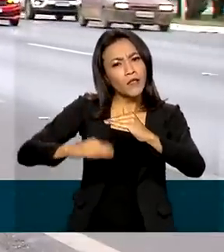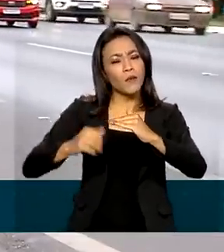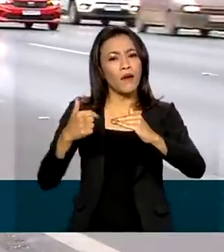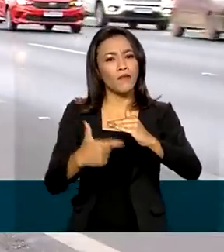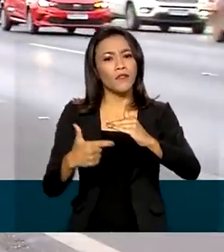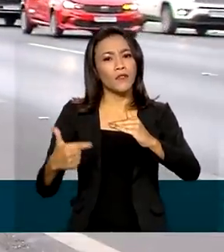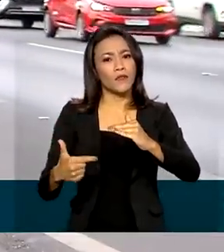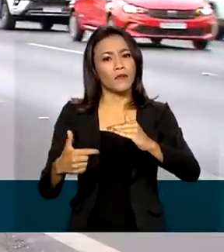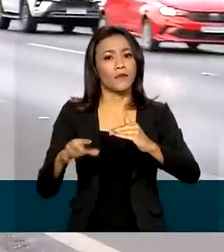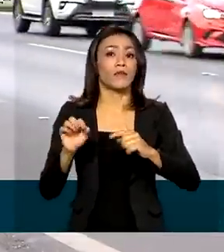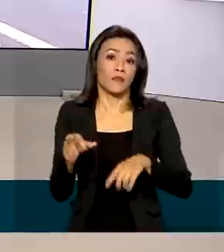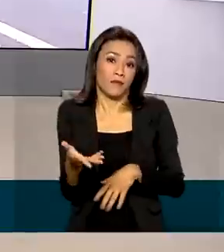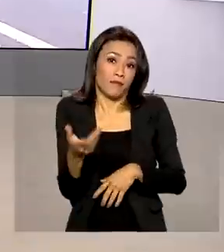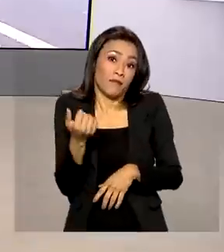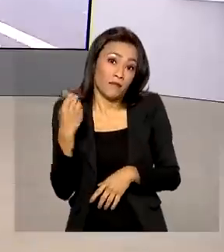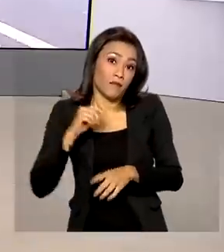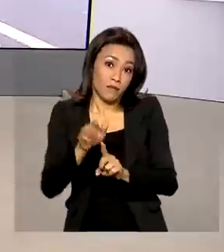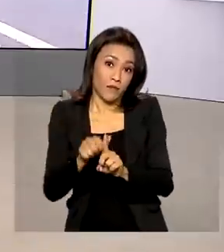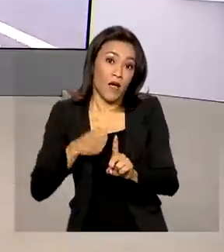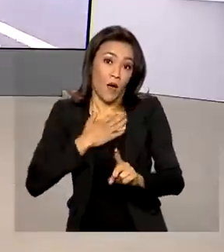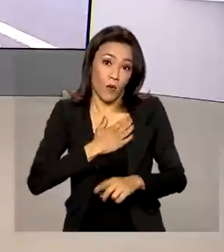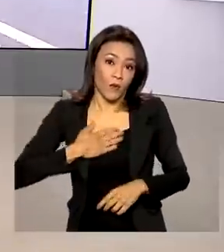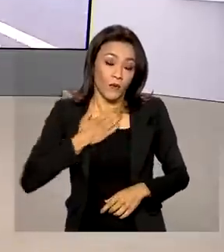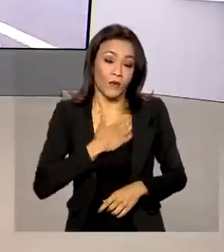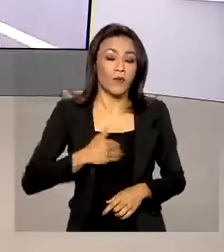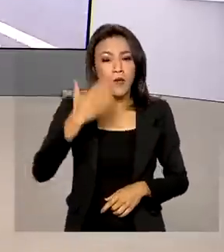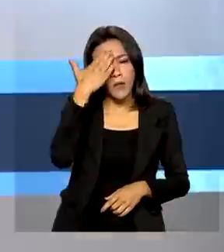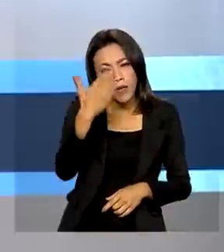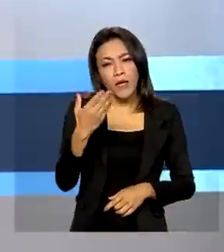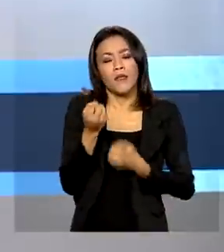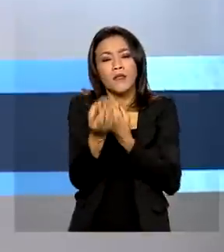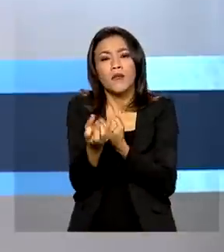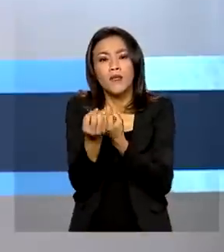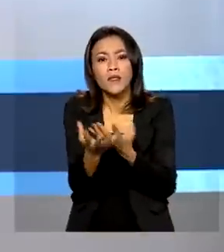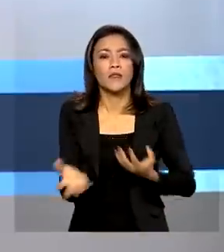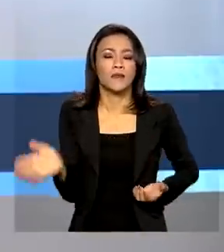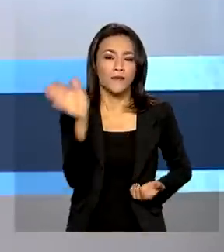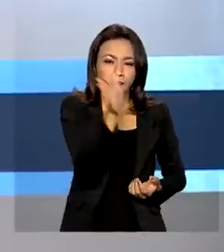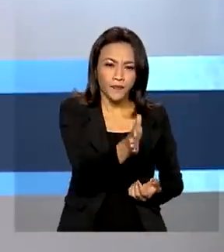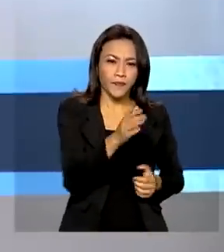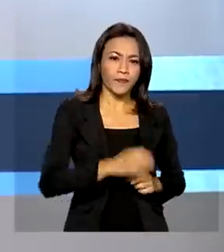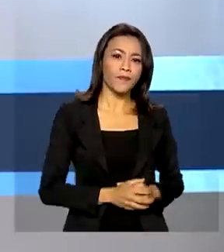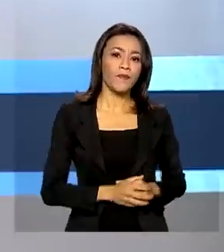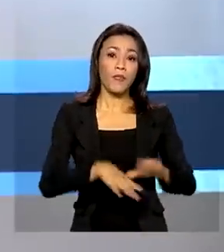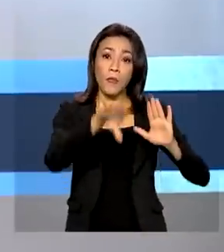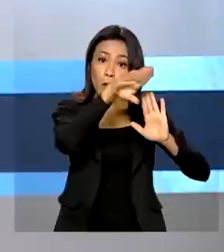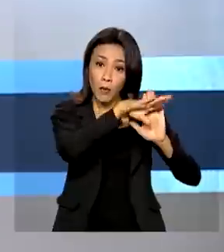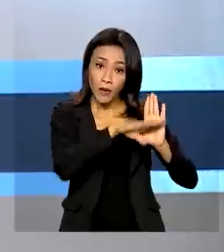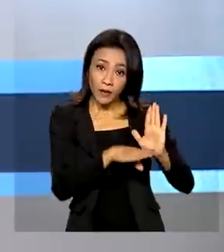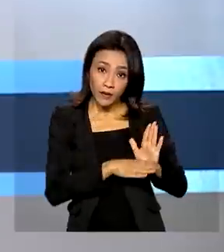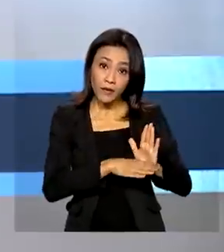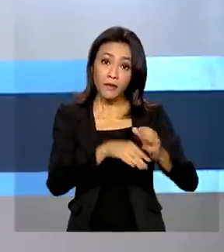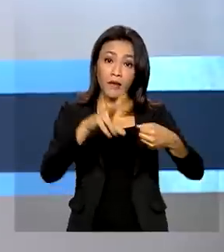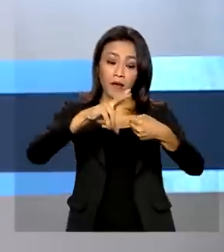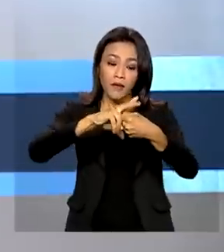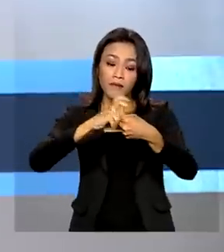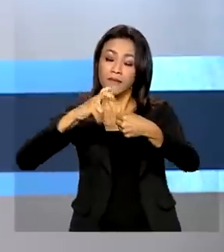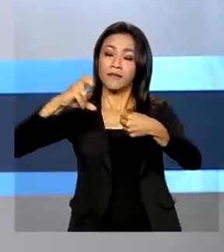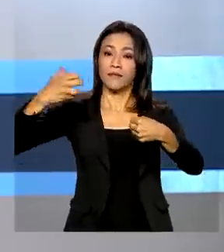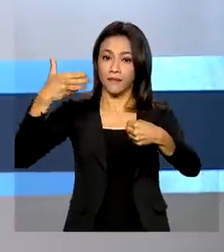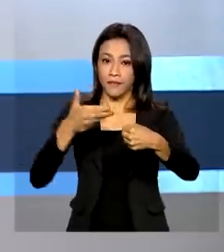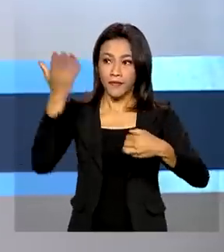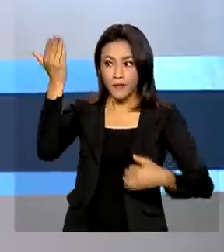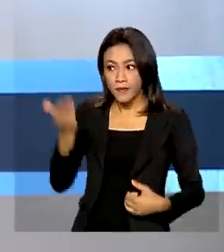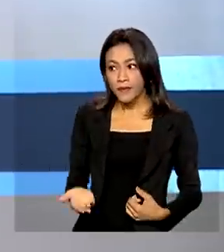22 de agosto. Renata? Está certo, Glauco. Obrigada pelas suas informações. E ao programa de rádio A Voz do Brasil, o